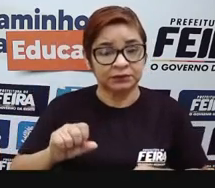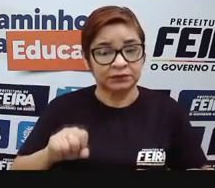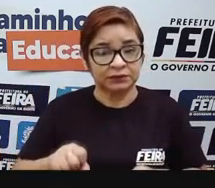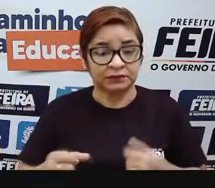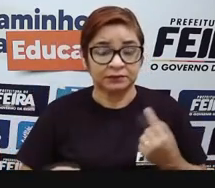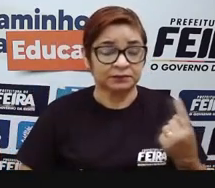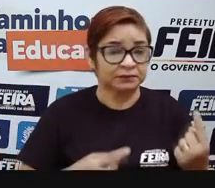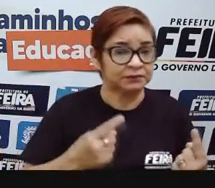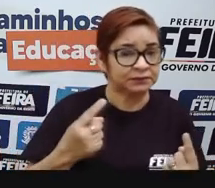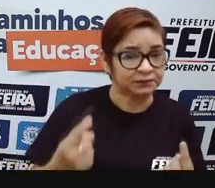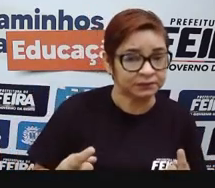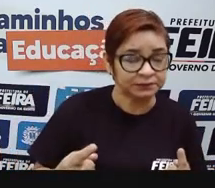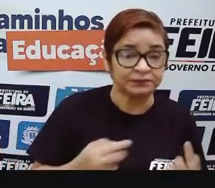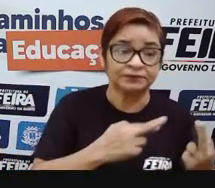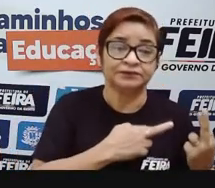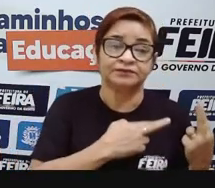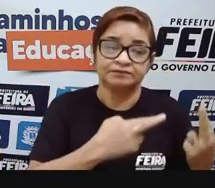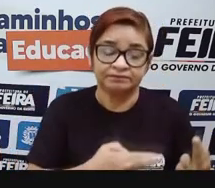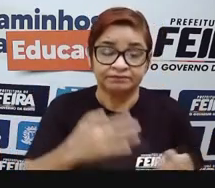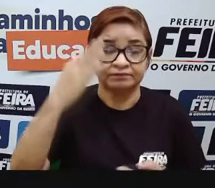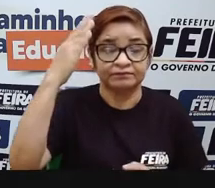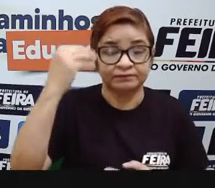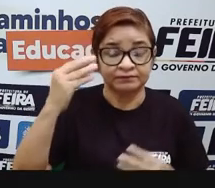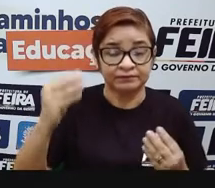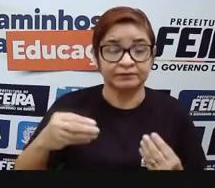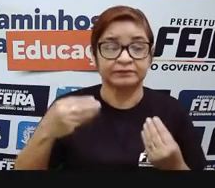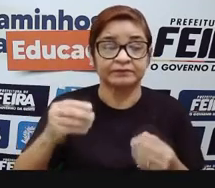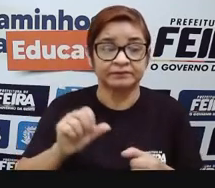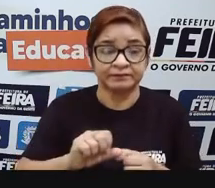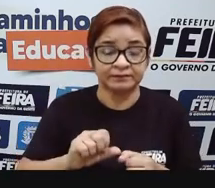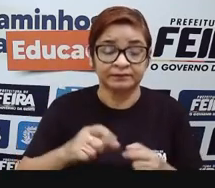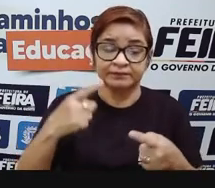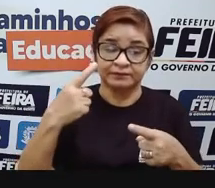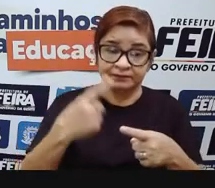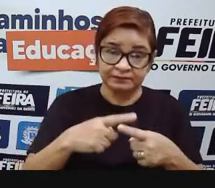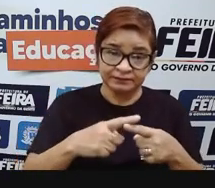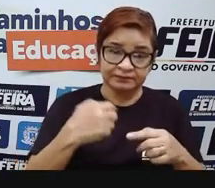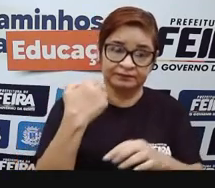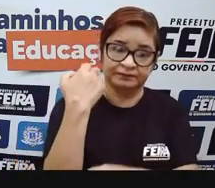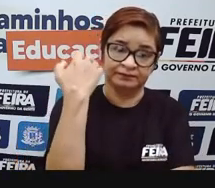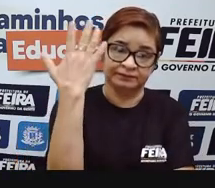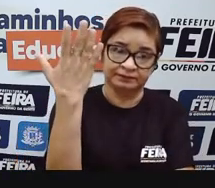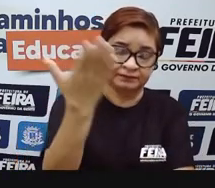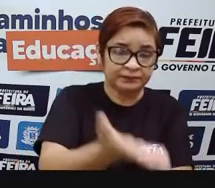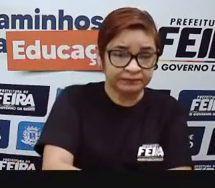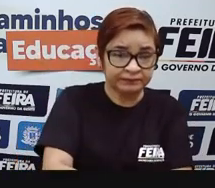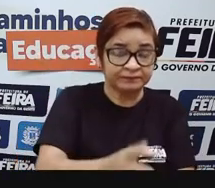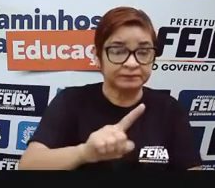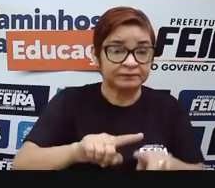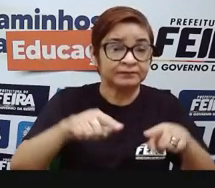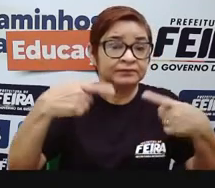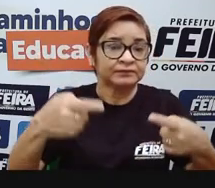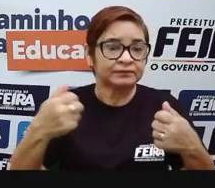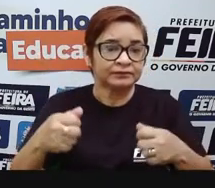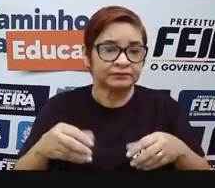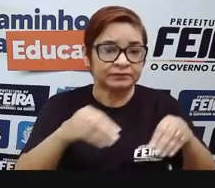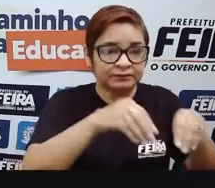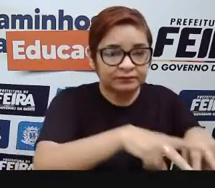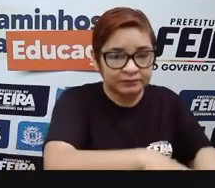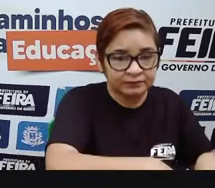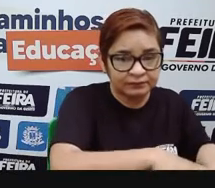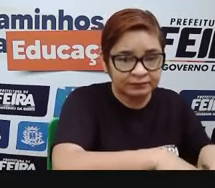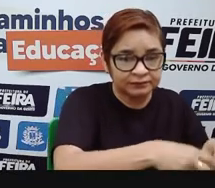dessas madeiras, mas que eles repõem para a natureza as plantas, novamente, para ela, para fazer o reflorestamento. E a gente